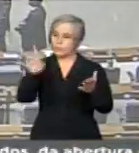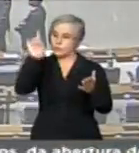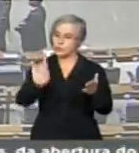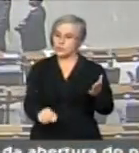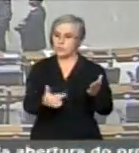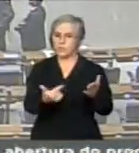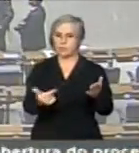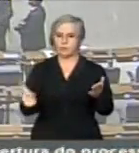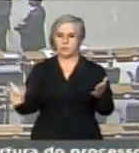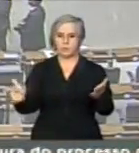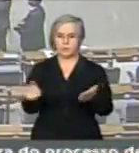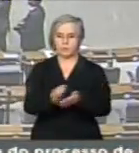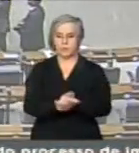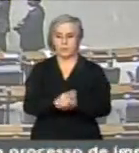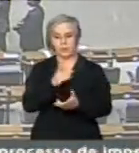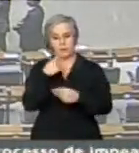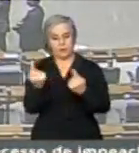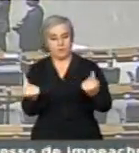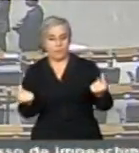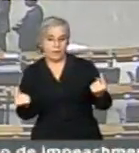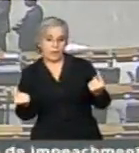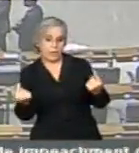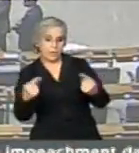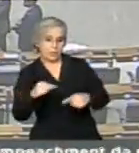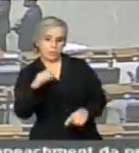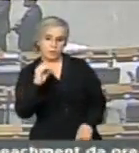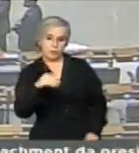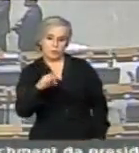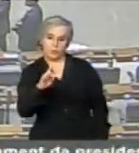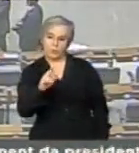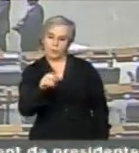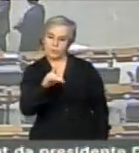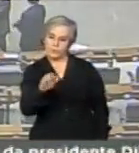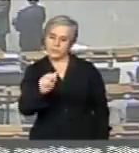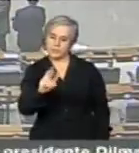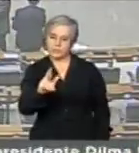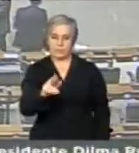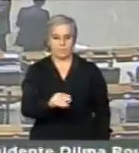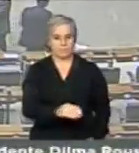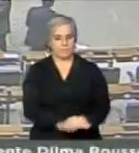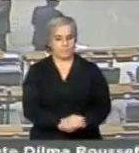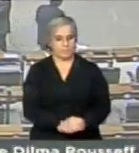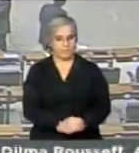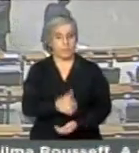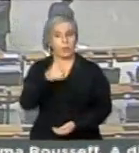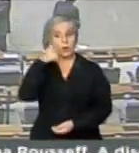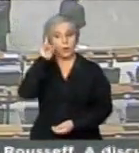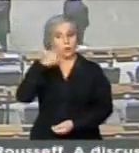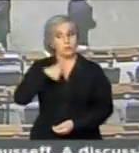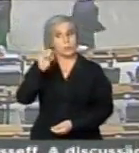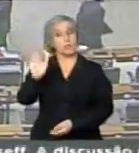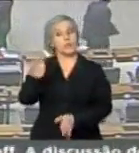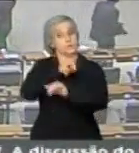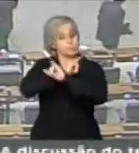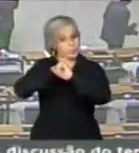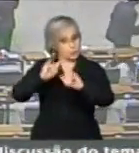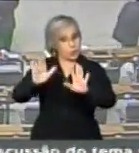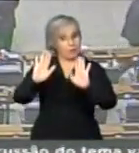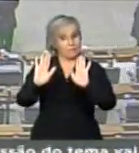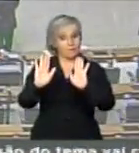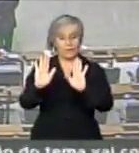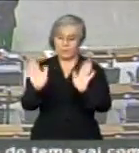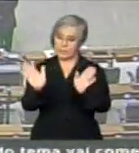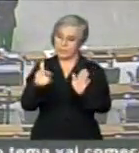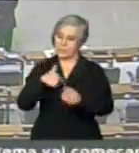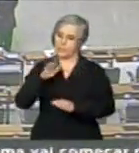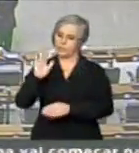Para contraditar, deputado Raul. Senhor presidente, eu alertei ontem com a minha experiência, estou aqui há